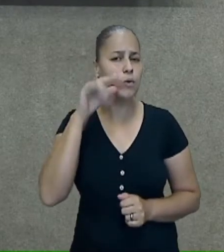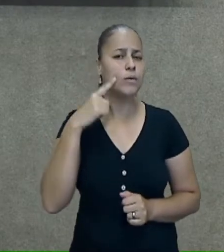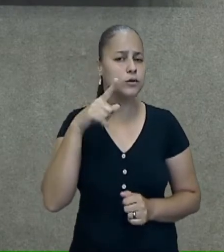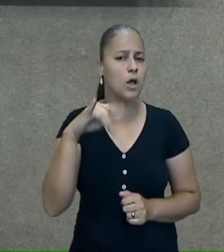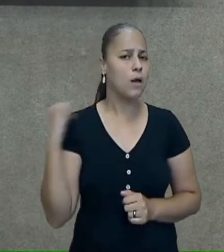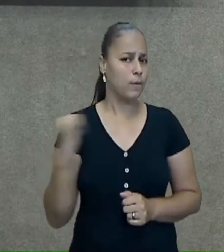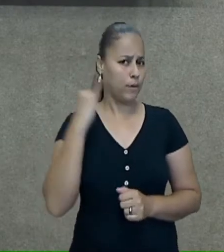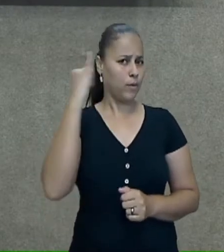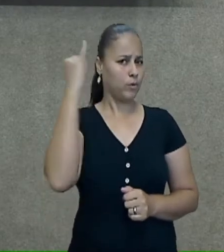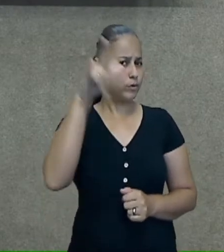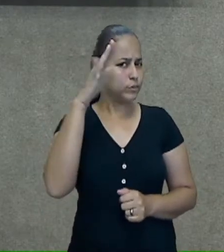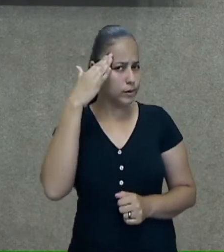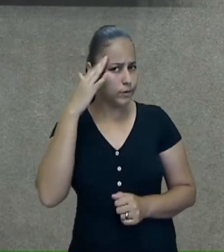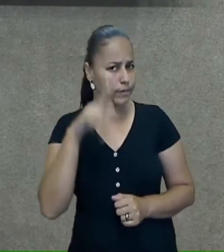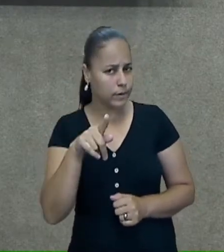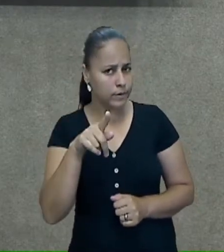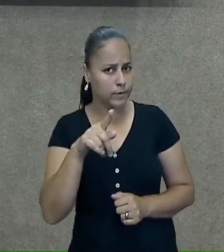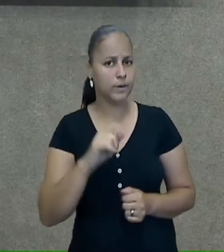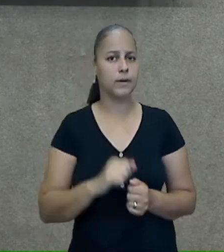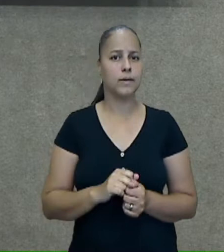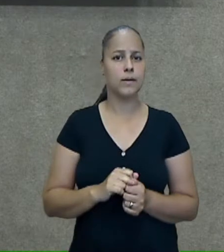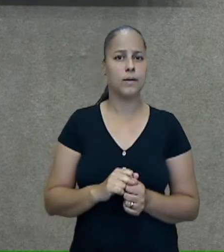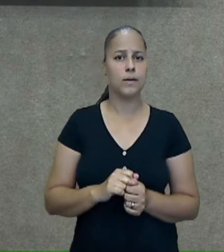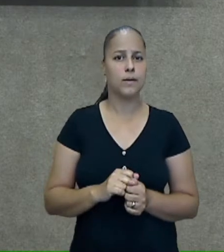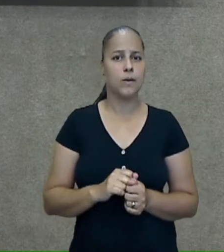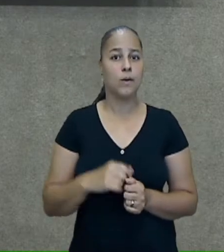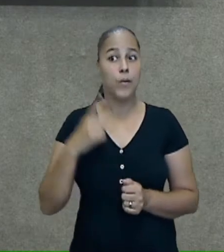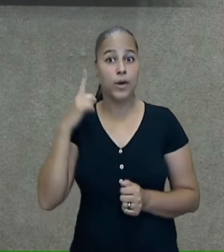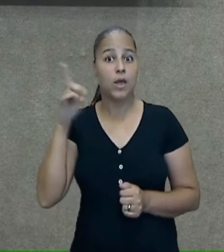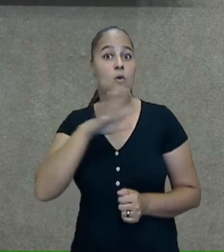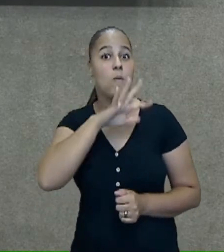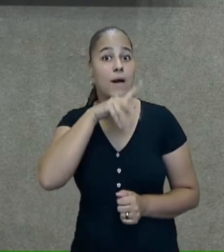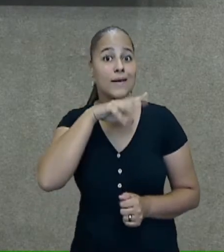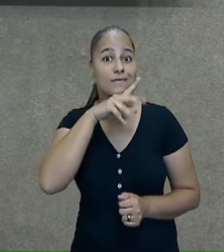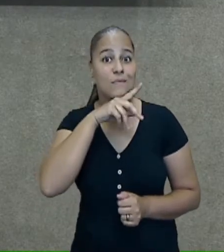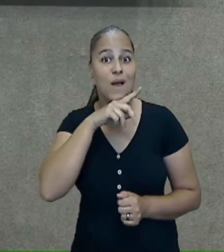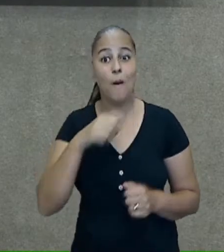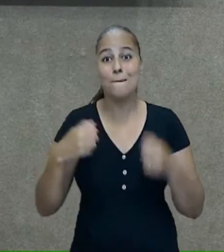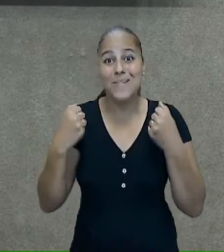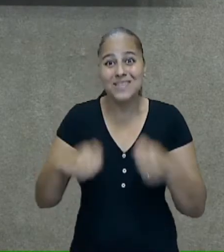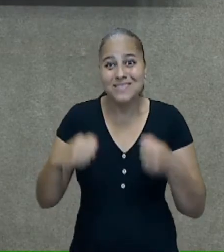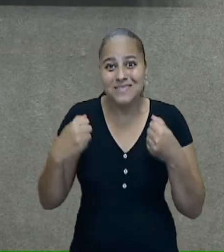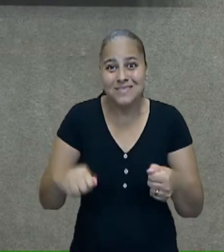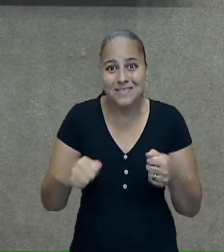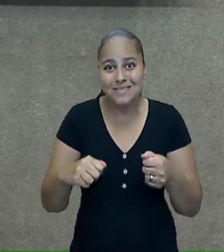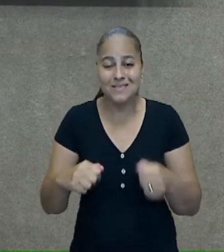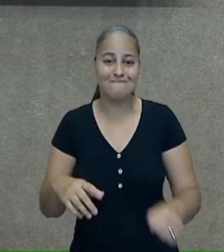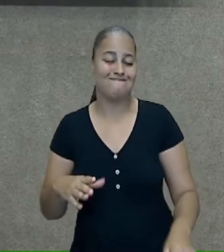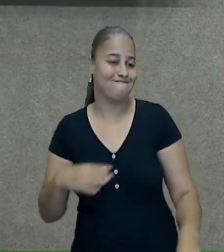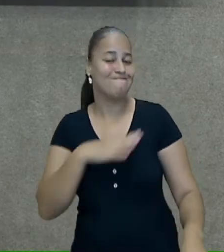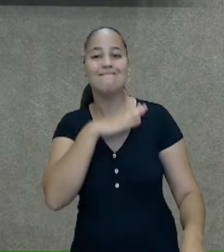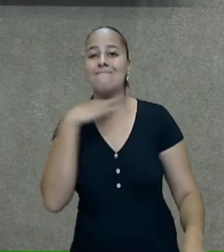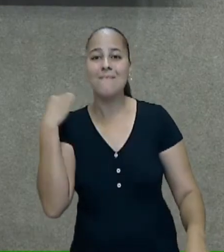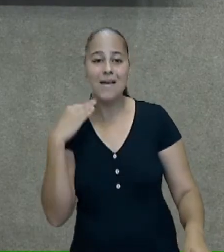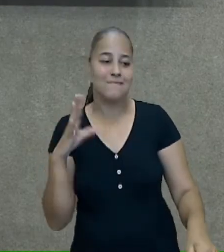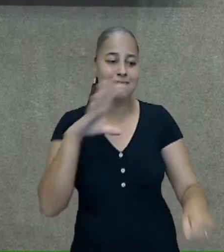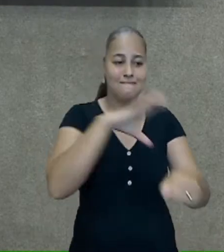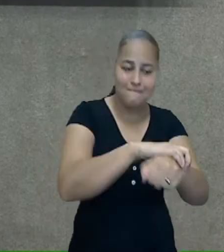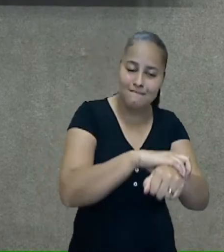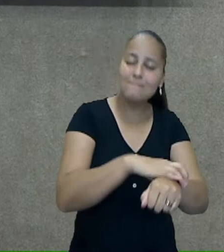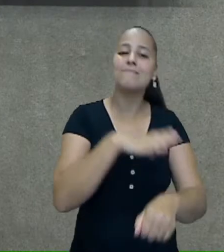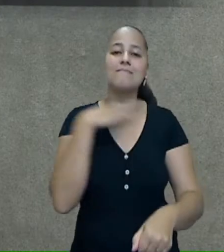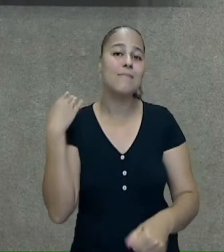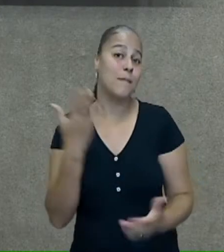importante entender que pelo instinto que eles têm de proteção, eles acabam sendo